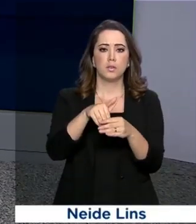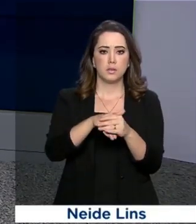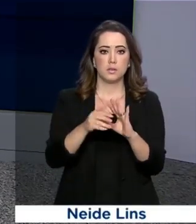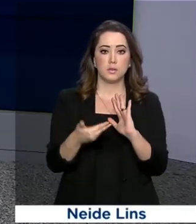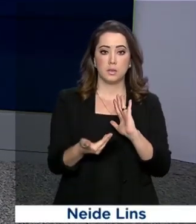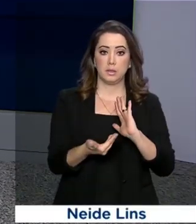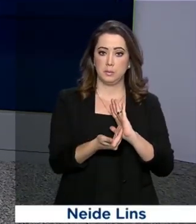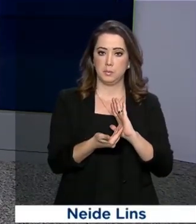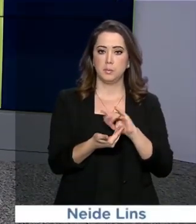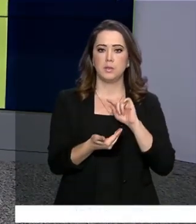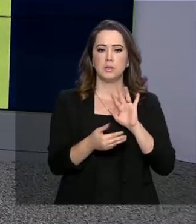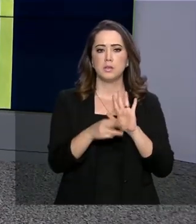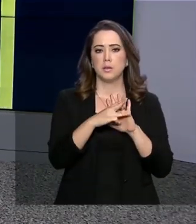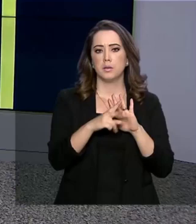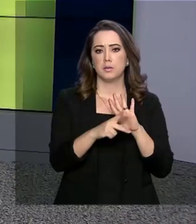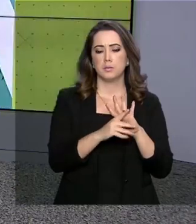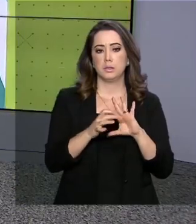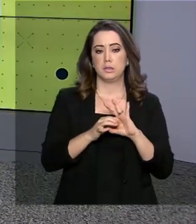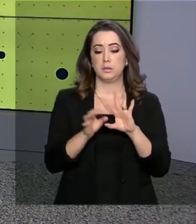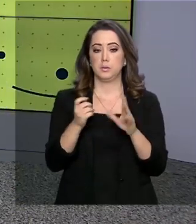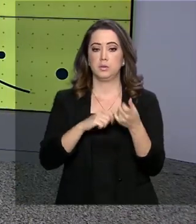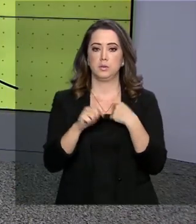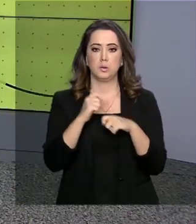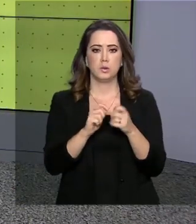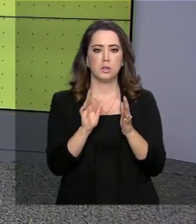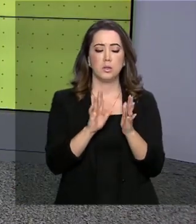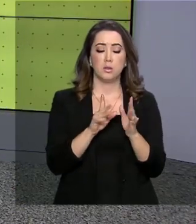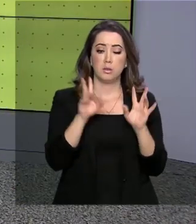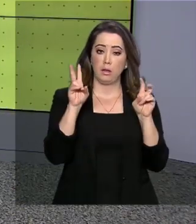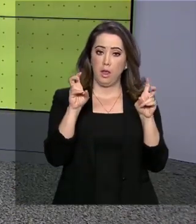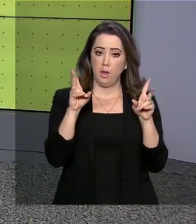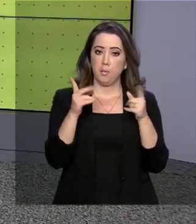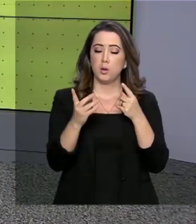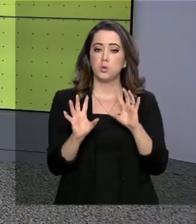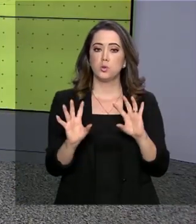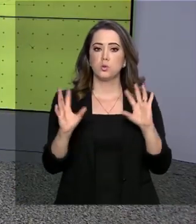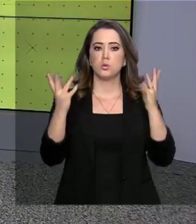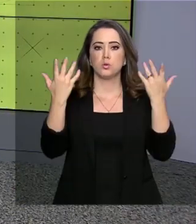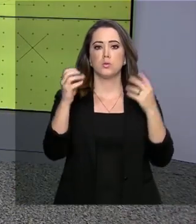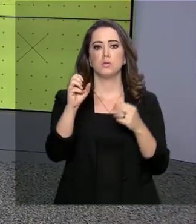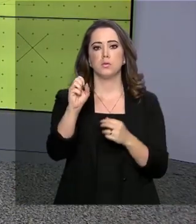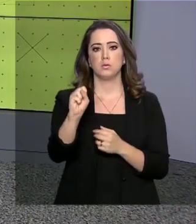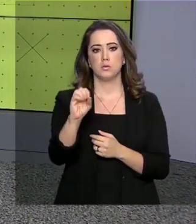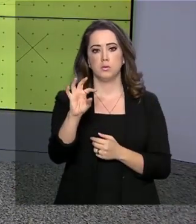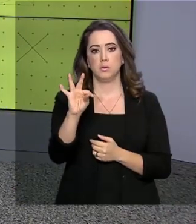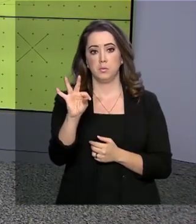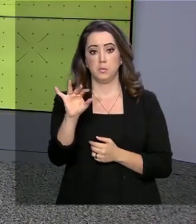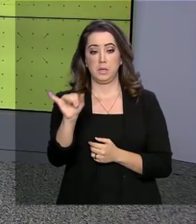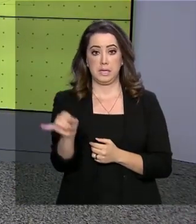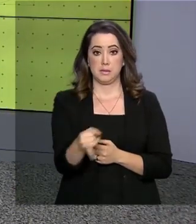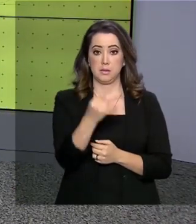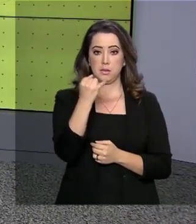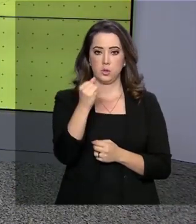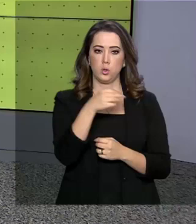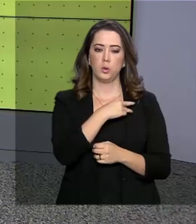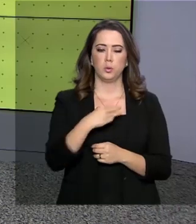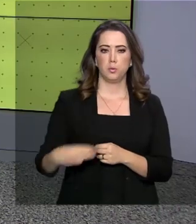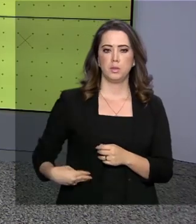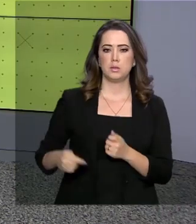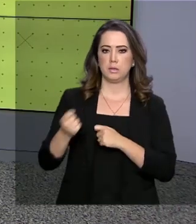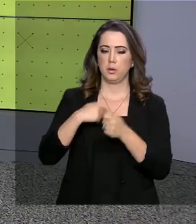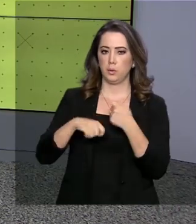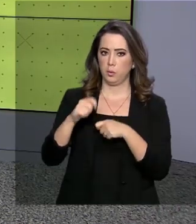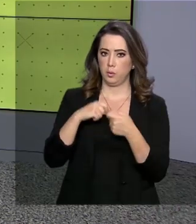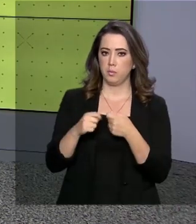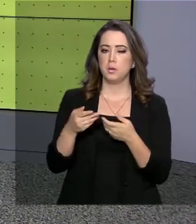Deputados, a medida provisória da liberdade econômica foi assunto de um evento no Superior Tribunal de Justiça. O ministro da Economia, Paulo